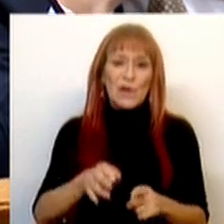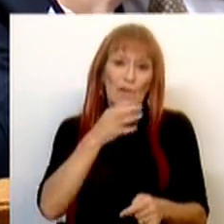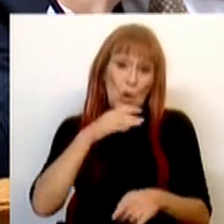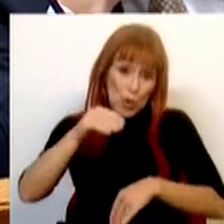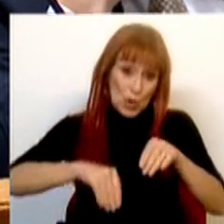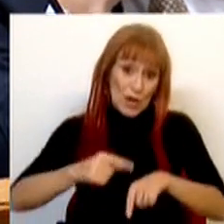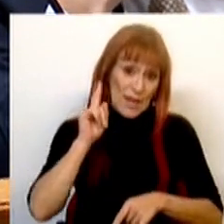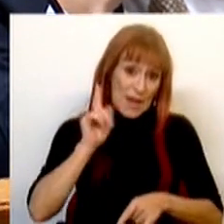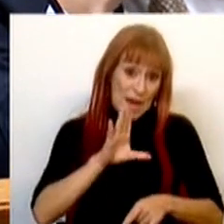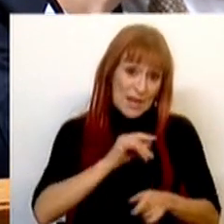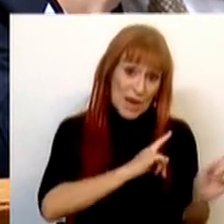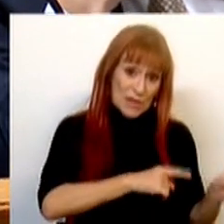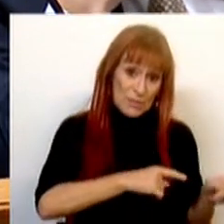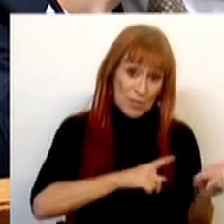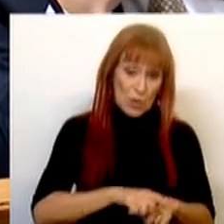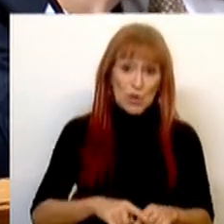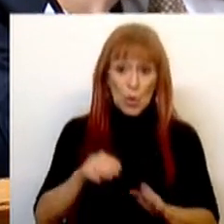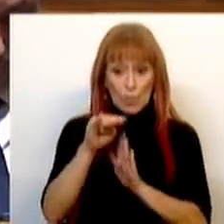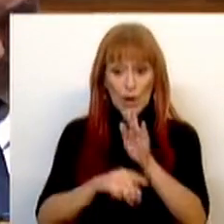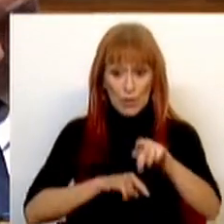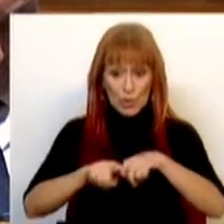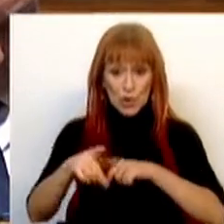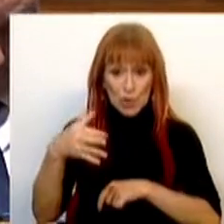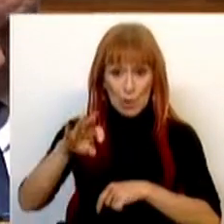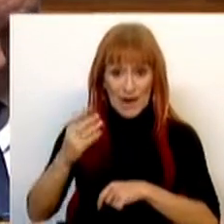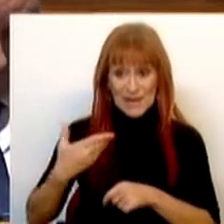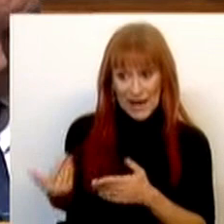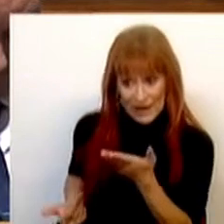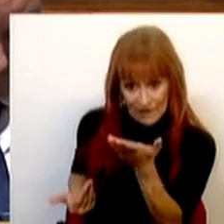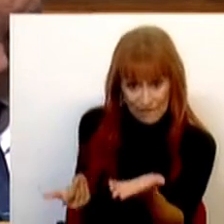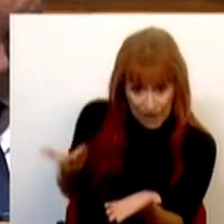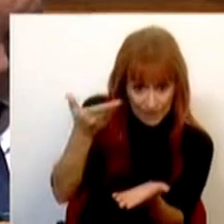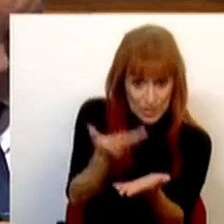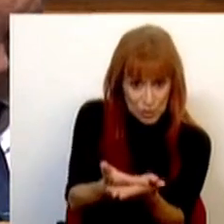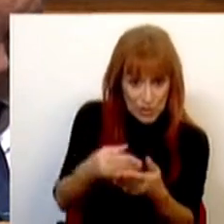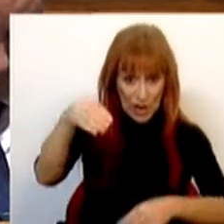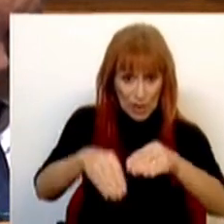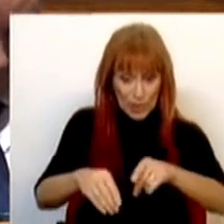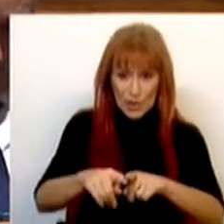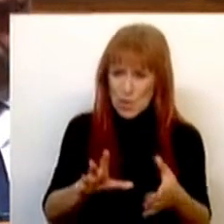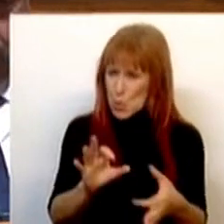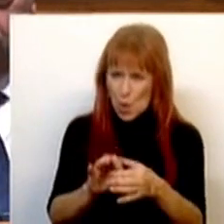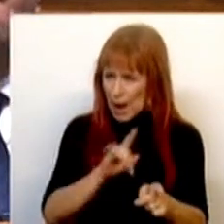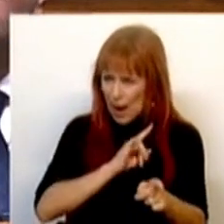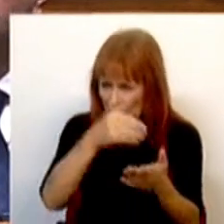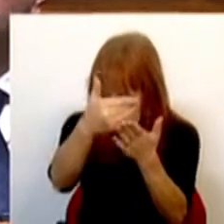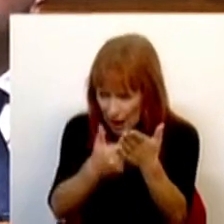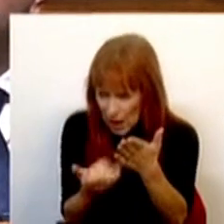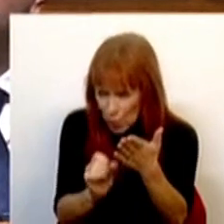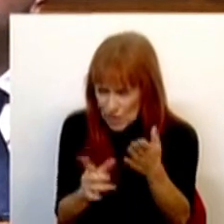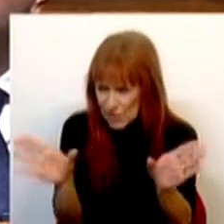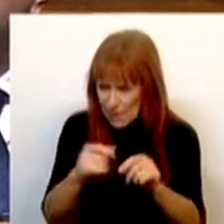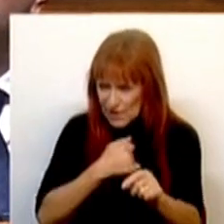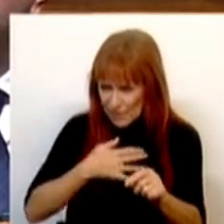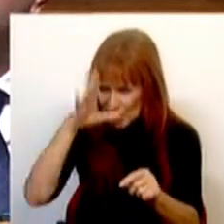nas eleições do dia 10 de março, que o programa político com que o Partido Social-Democrata se apresenta a esta eleição não consta nenhuma privatização de mais